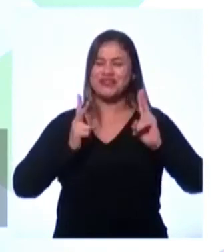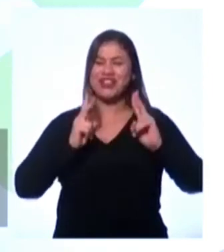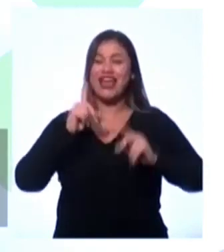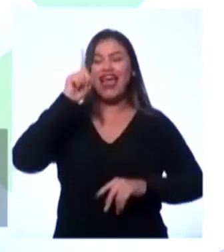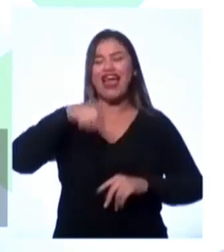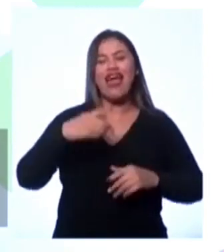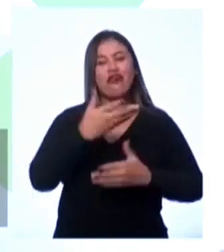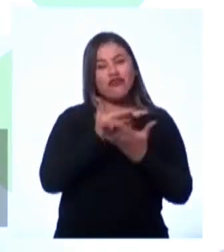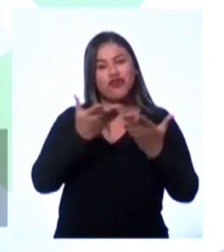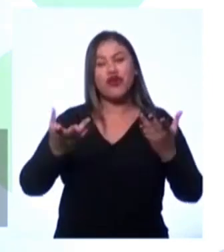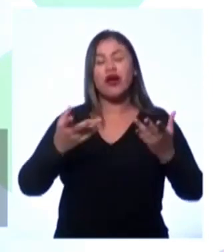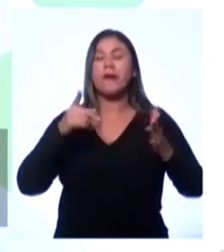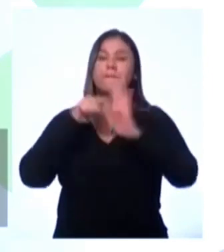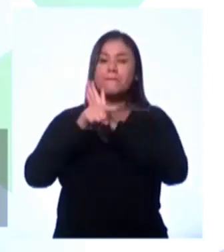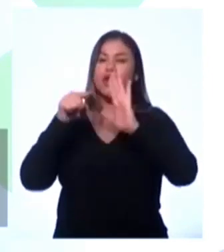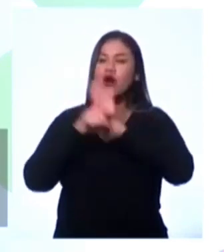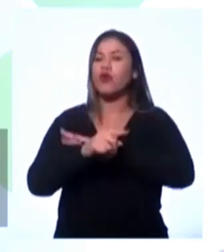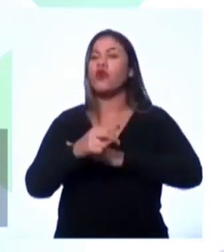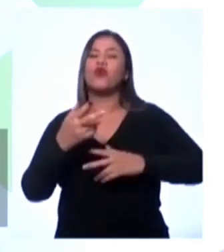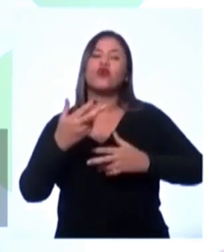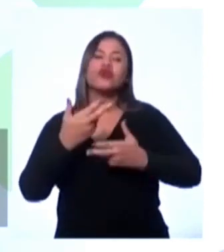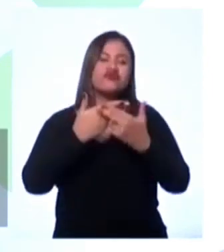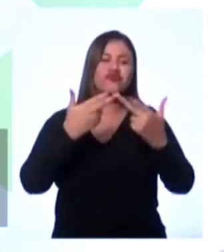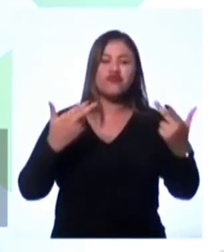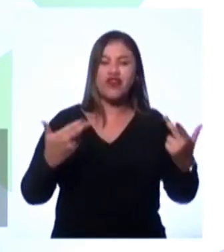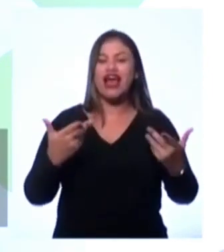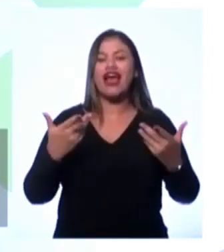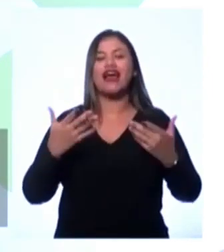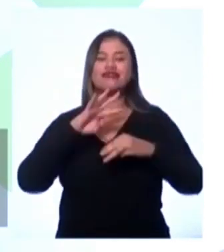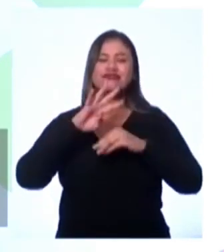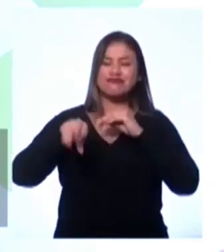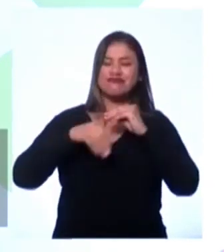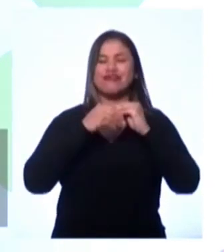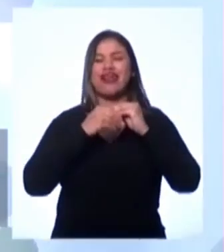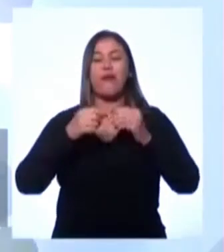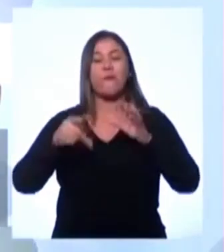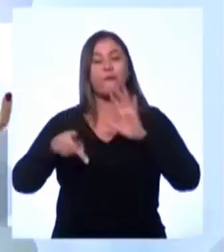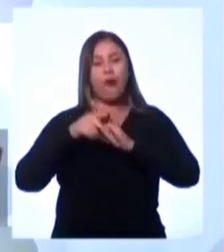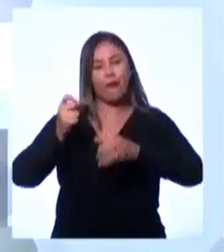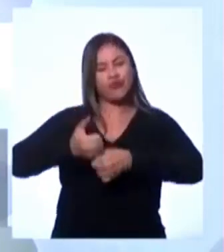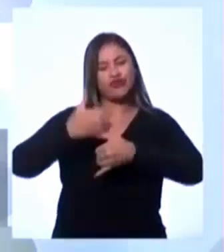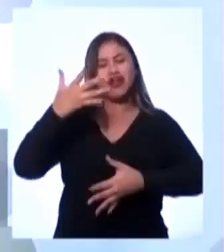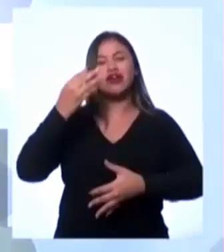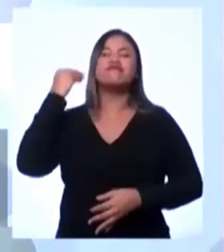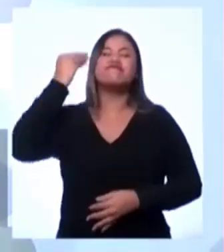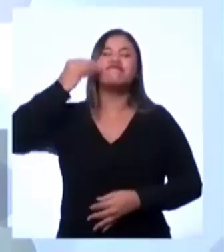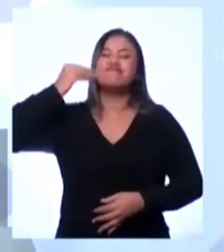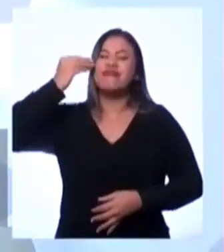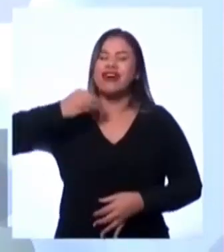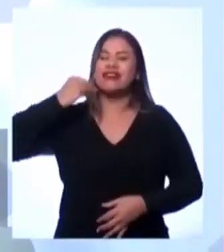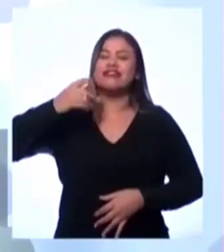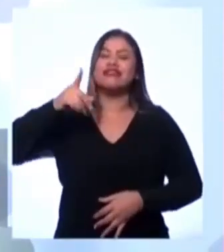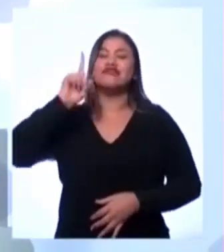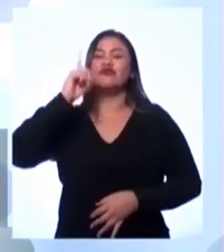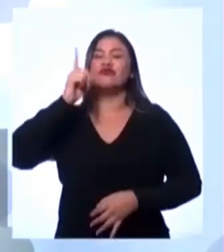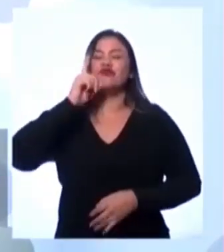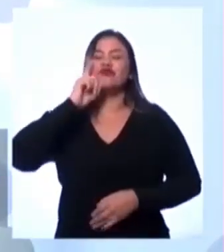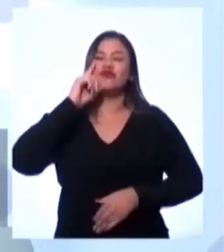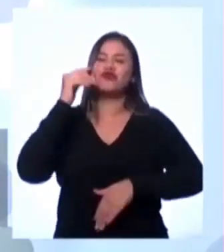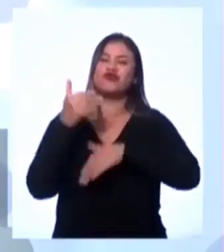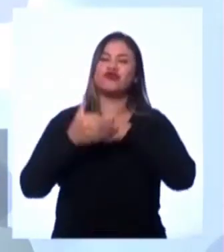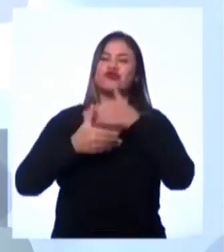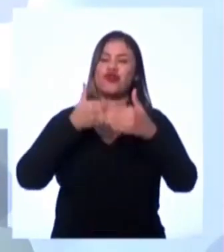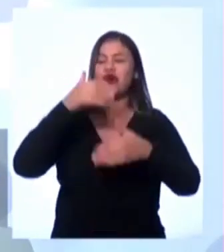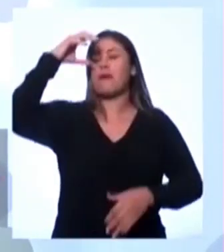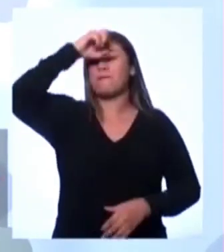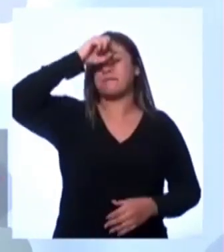comentários de vocês, são as perguntas, são aí o que vocês trazem aí pra gente, Essa experiência cotidiana, né? Do processo de construção dos nossos